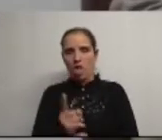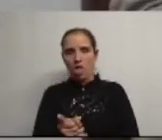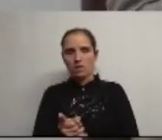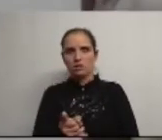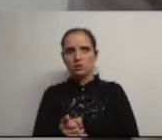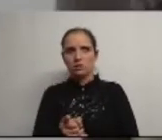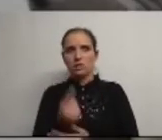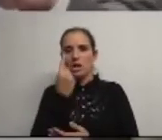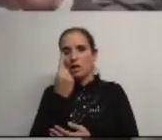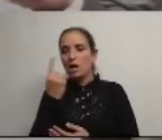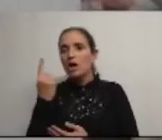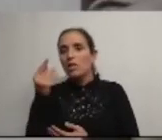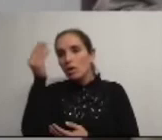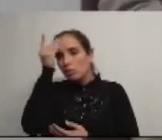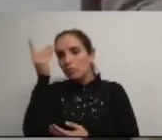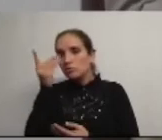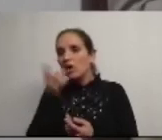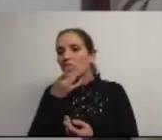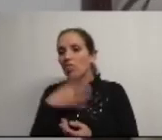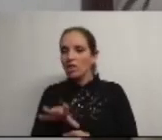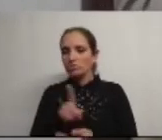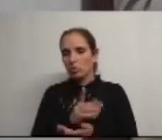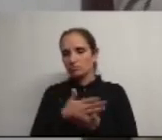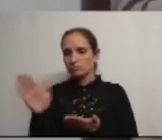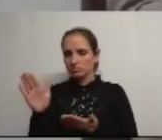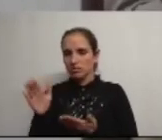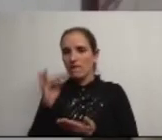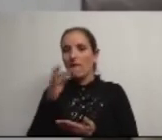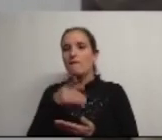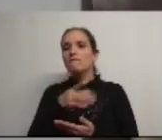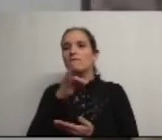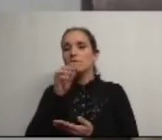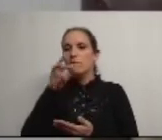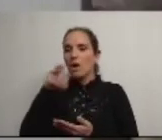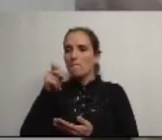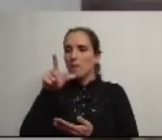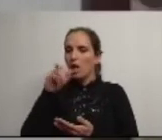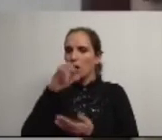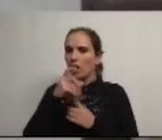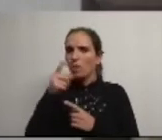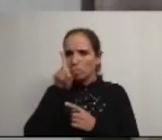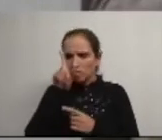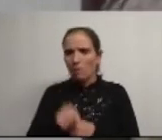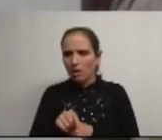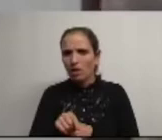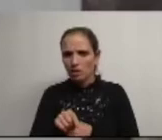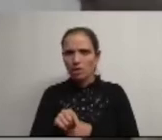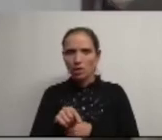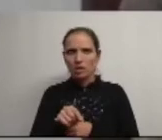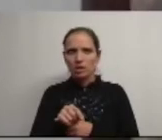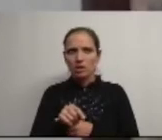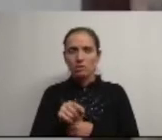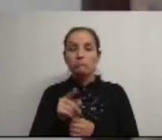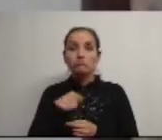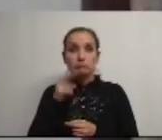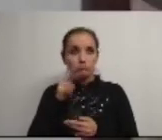isto é por cada docente que deixa de exercer Famalicão vai haver também um bocadinho